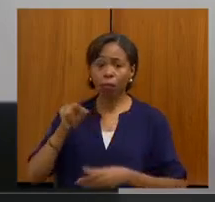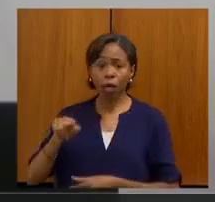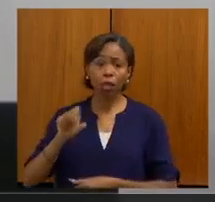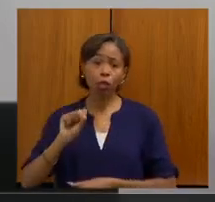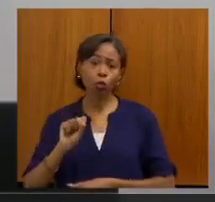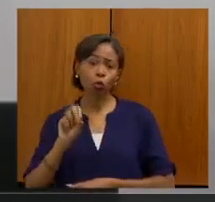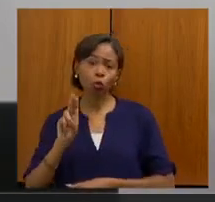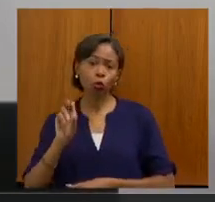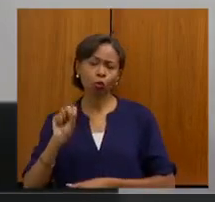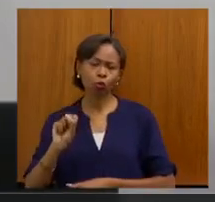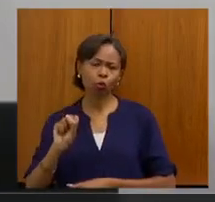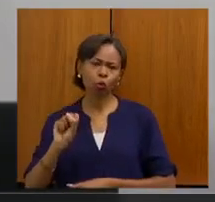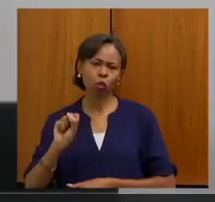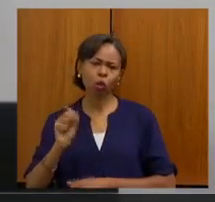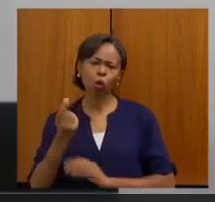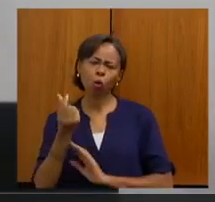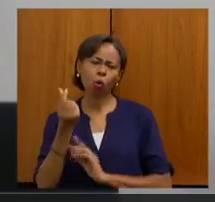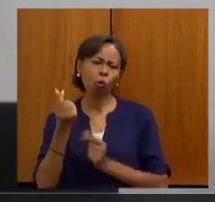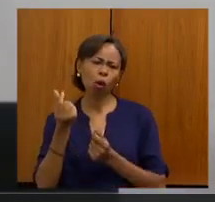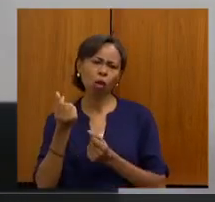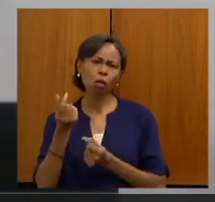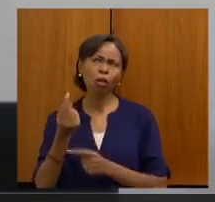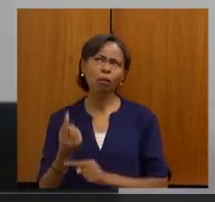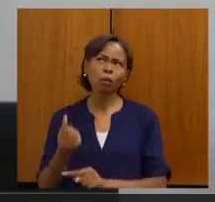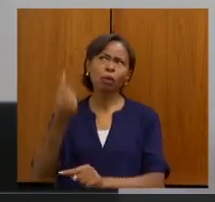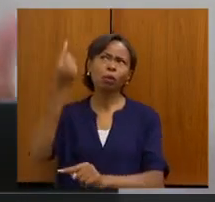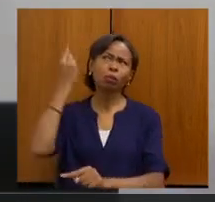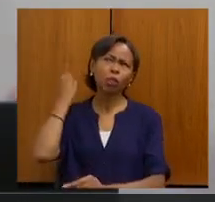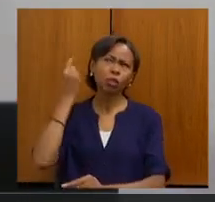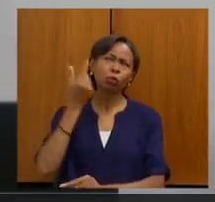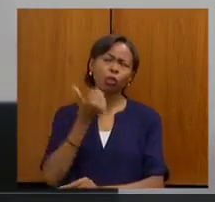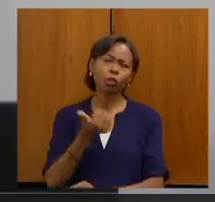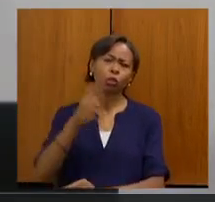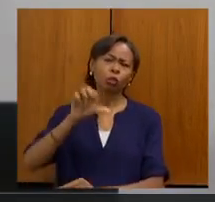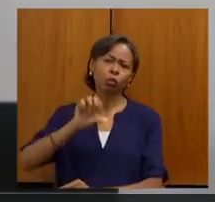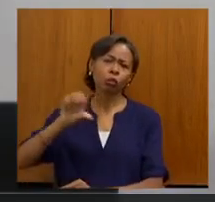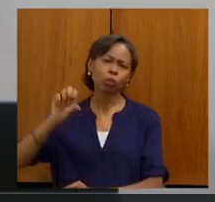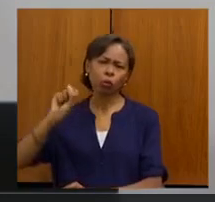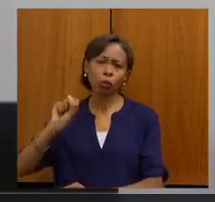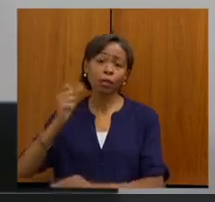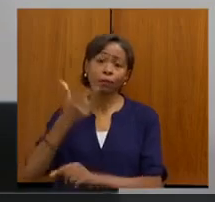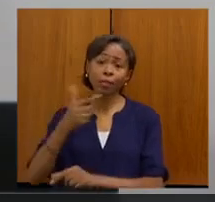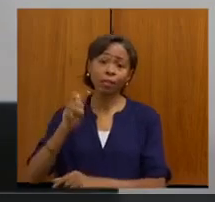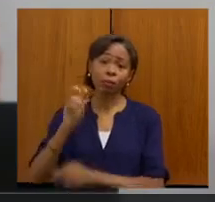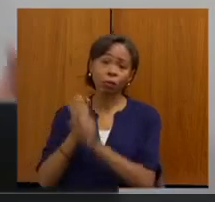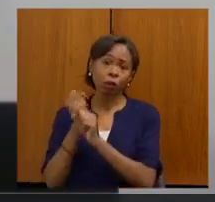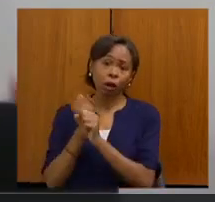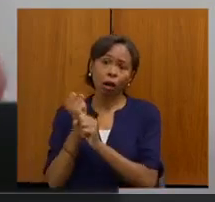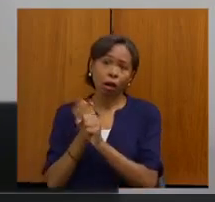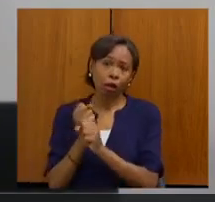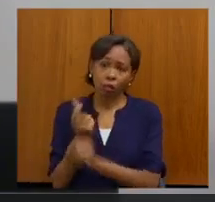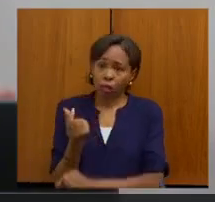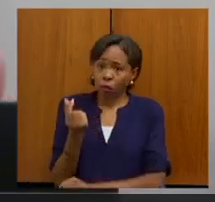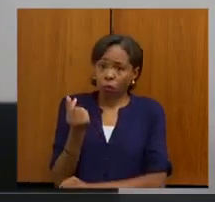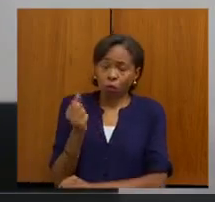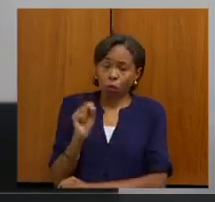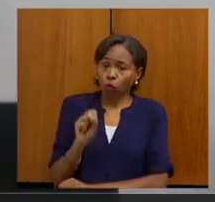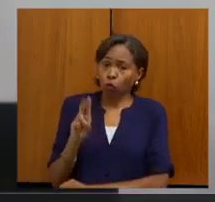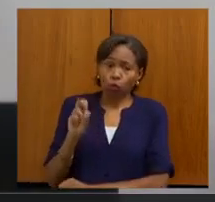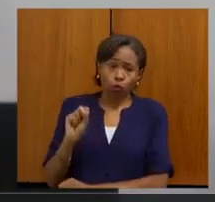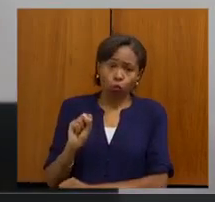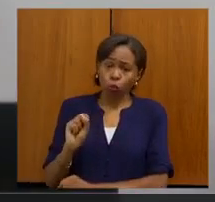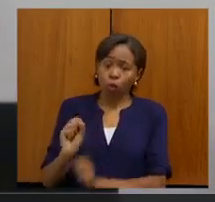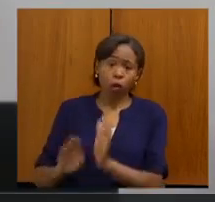1998, há 25 anos que a tabela do SUS não é reajustada. E a gente nunca viu nenhum